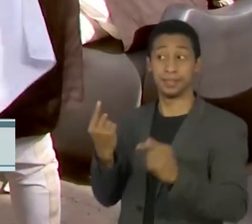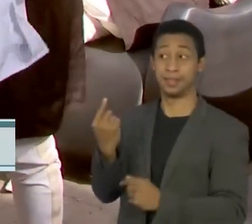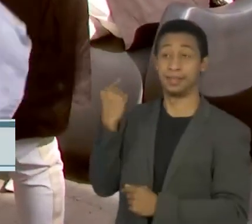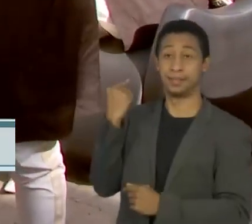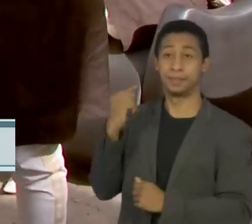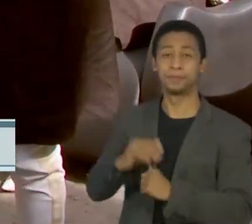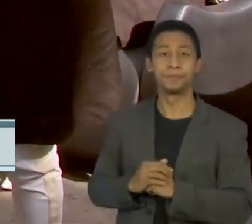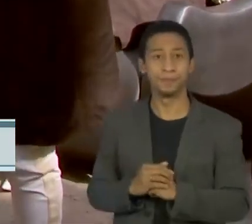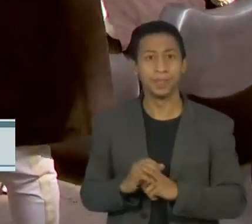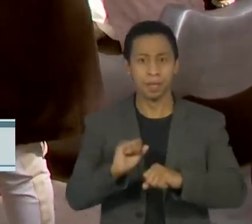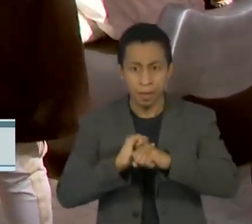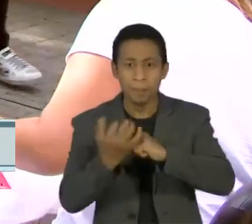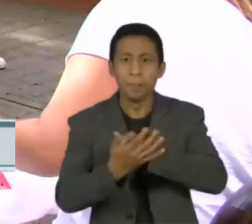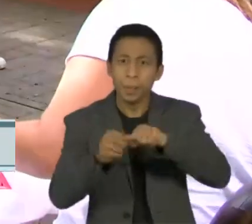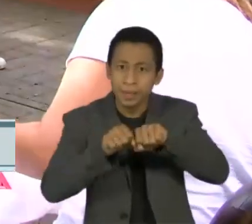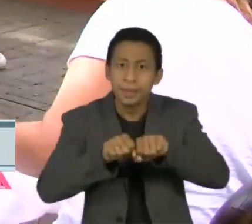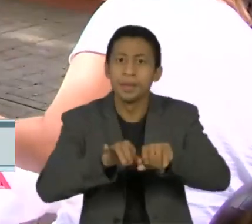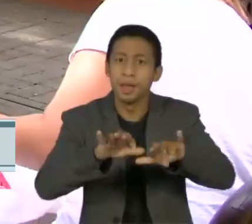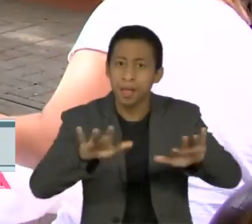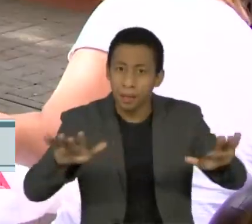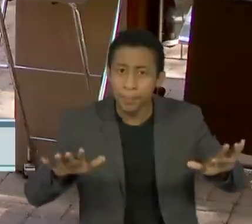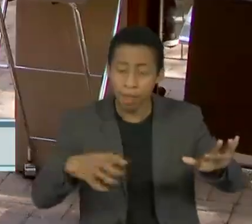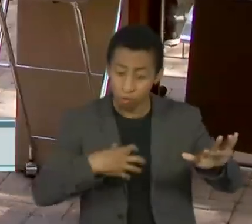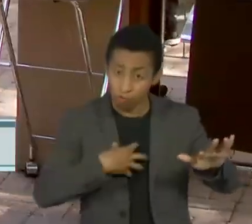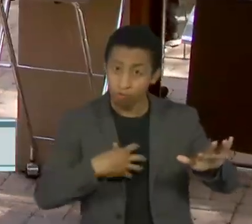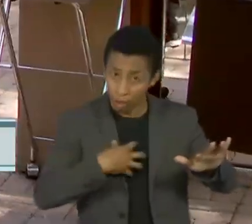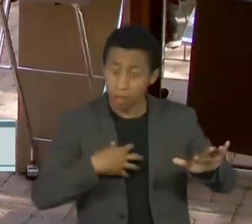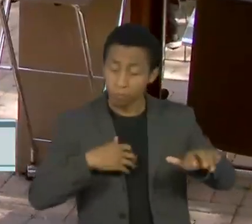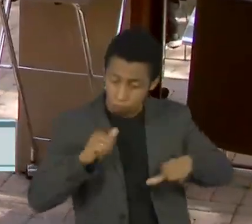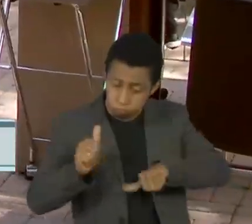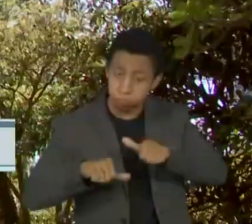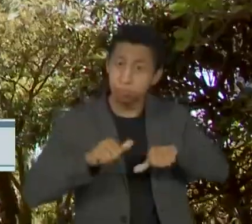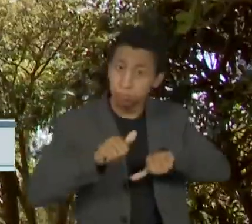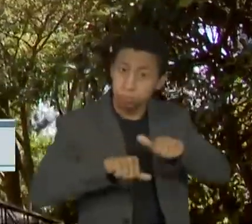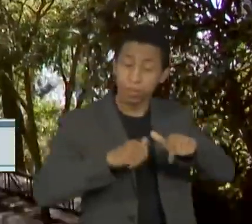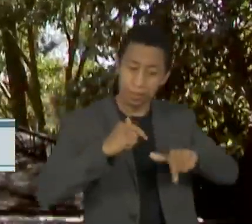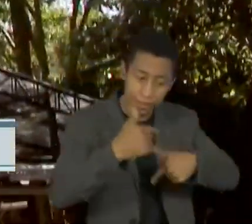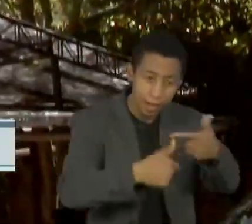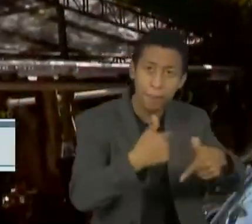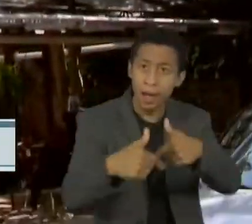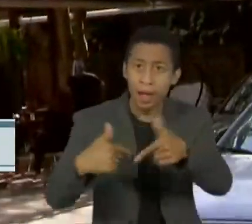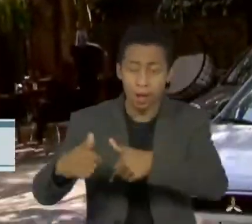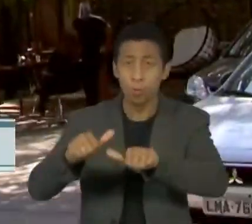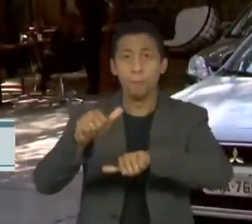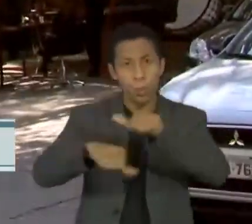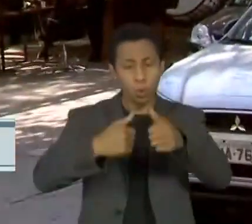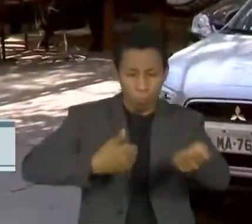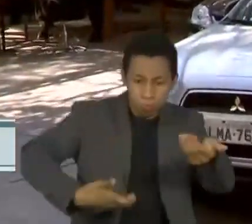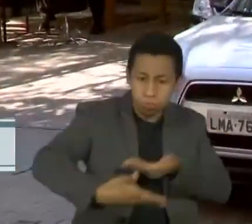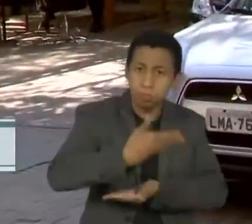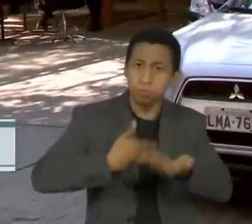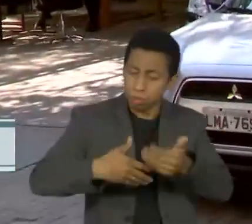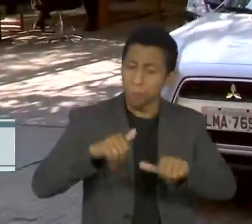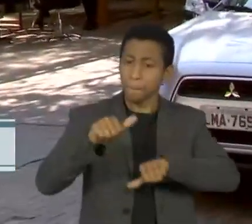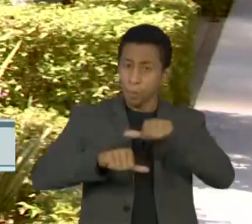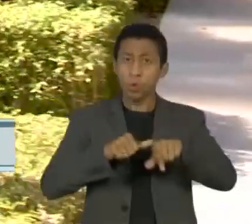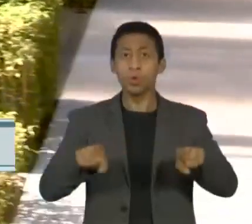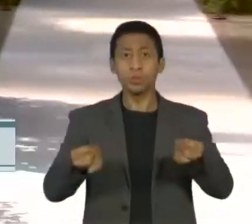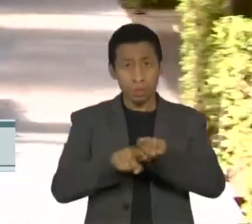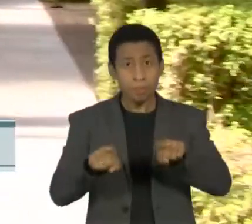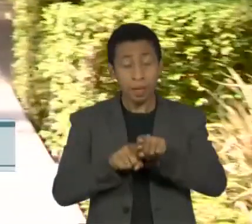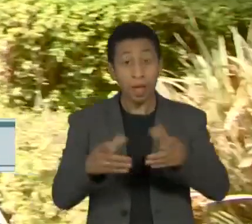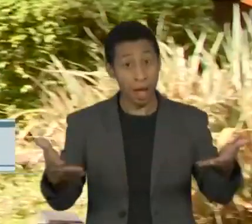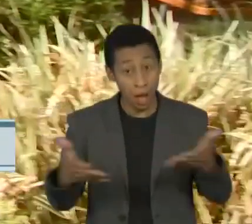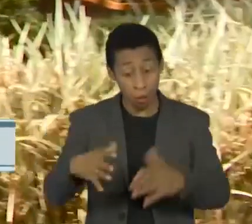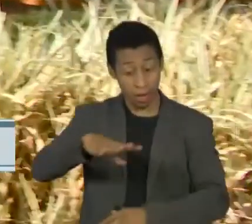pandemia já mexeu com nossos hábitos, nosso trabalho, nossas relações. Agora parece que é a hora das cidades se